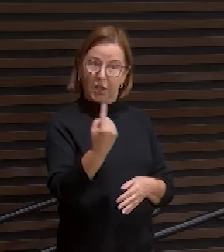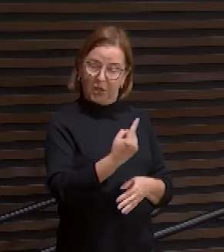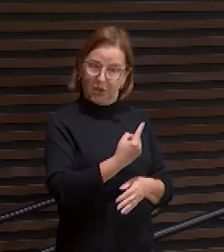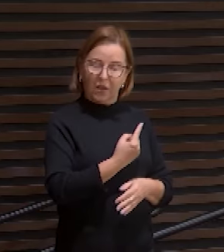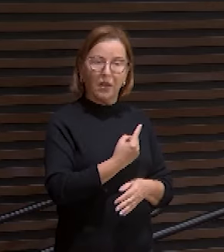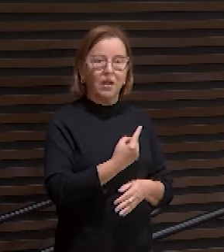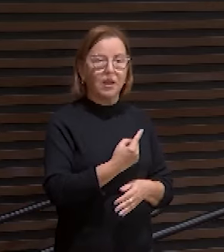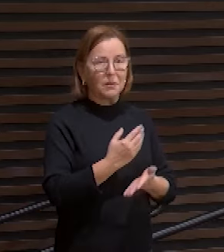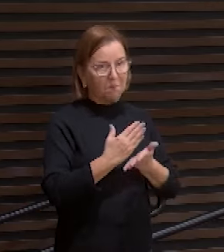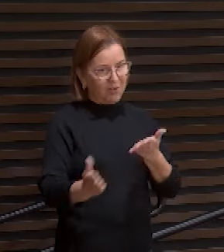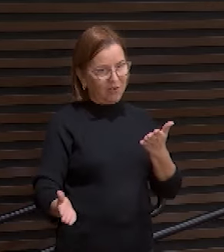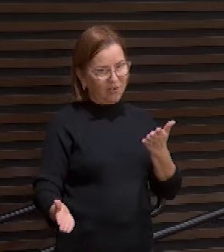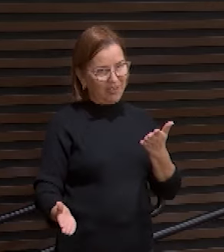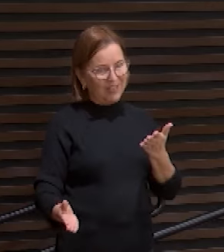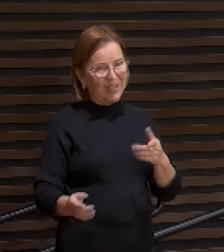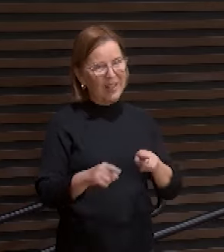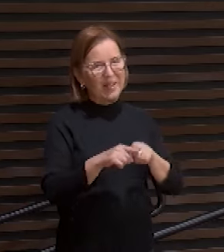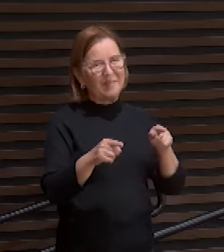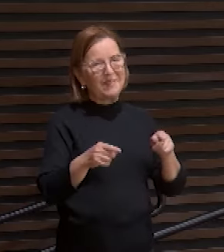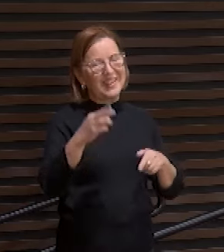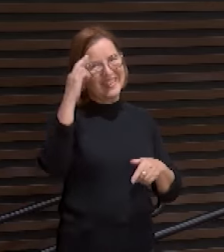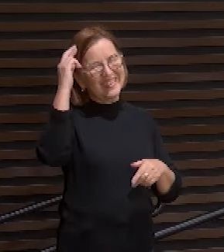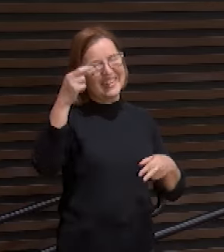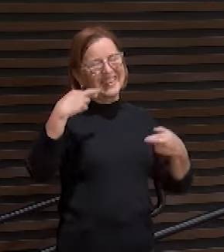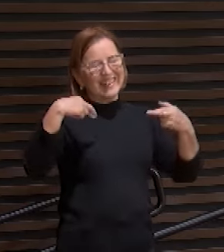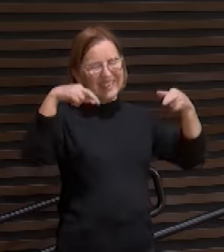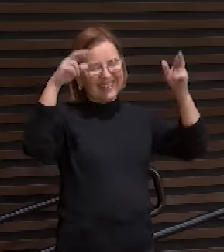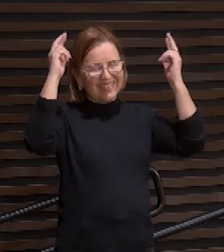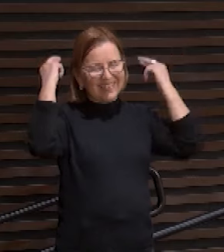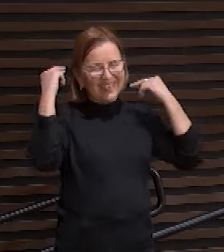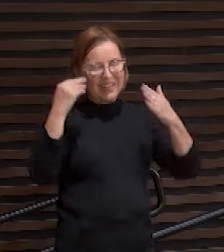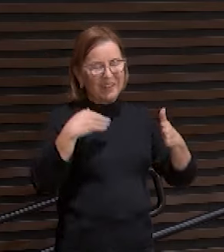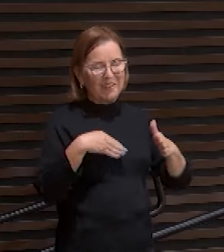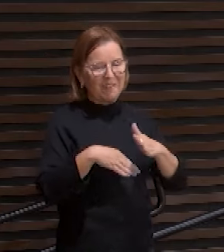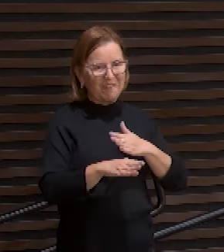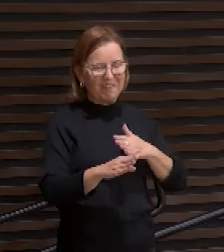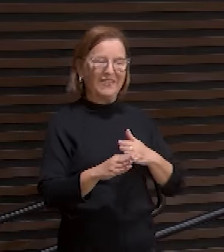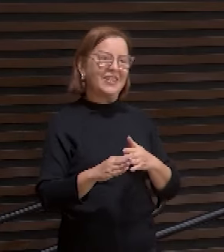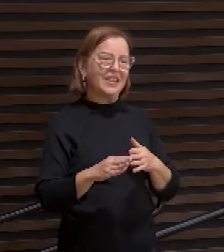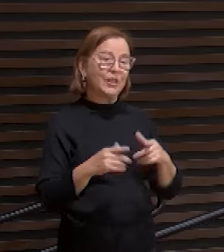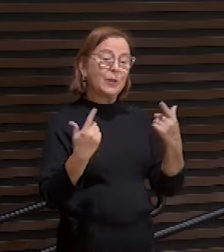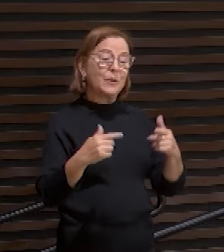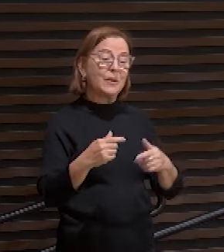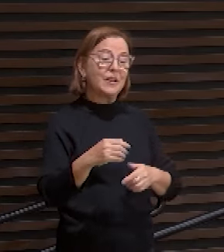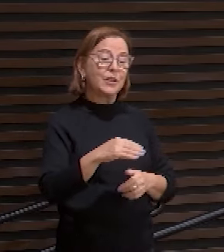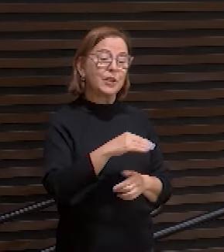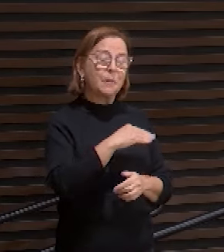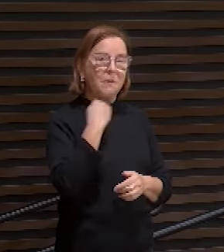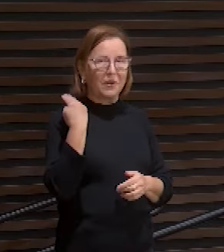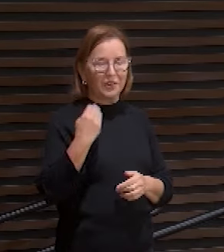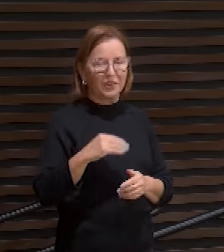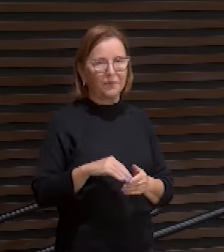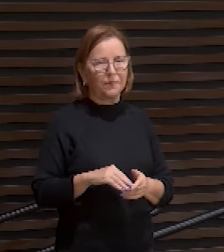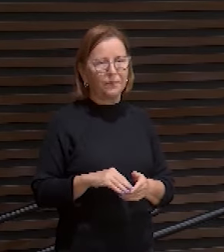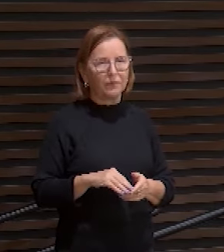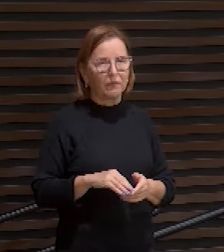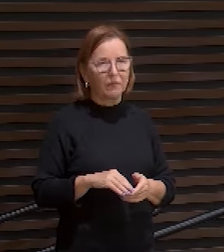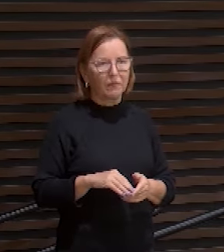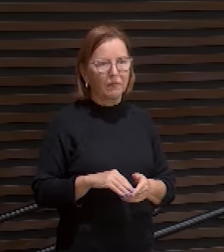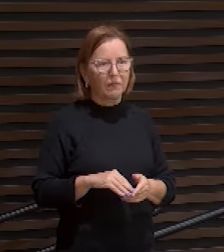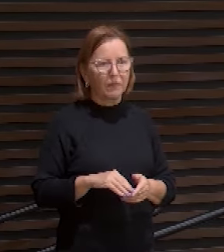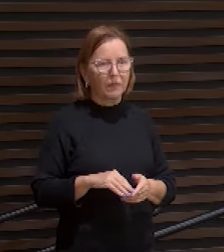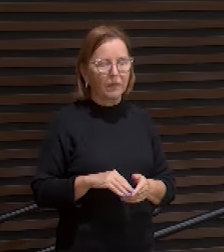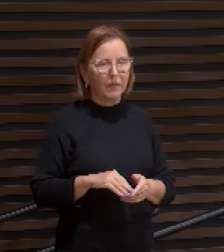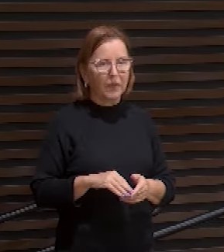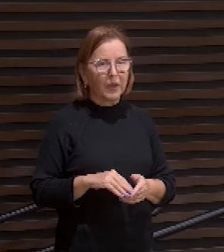mas ele foi o cordeiro que foi levado ao matadouro e qual a reação de Cristo meus irmãos ele não abriu